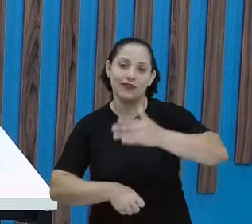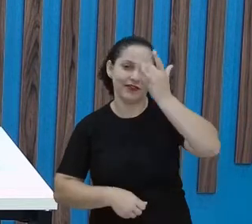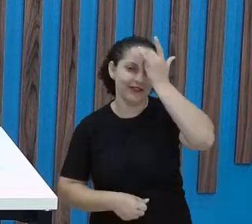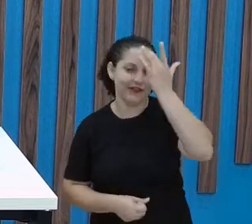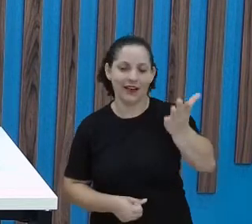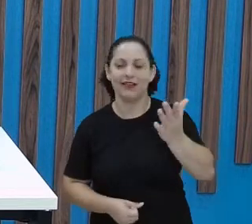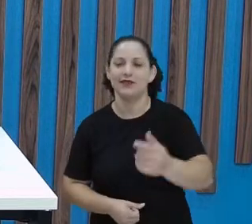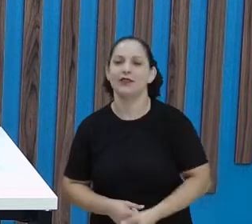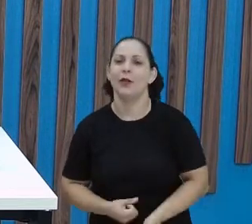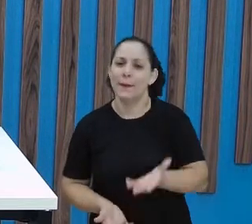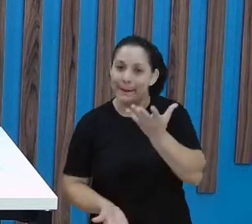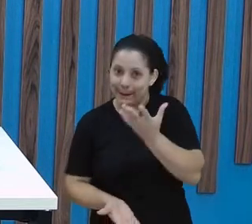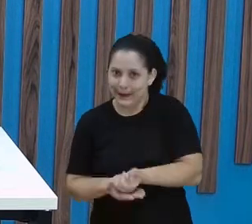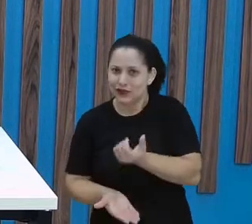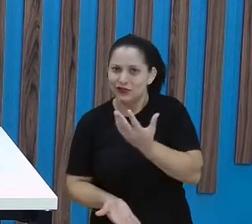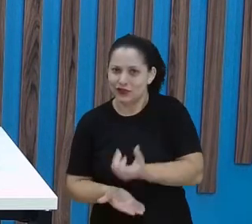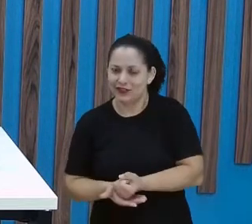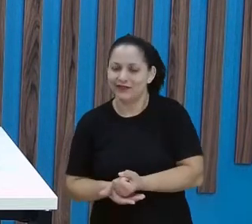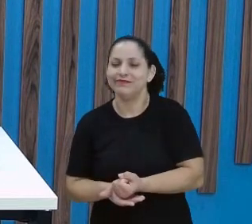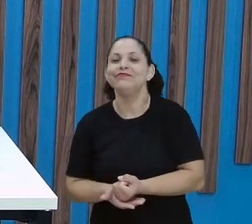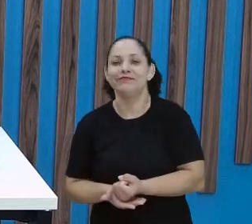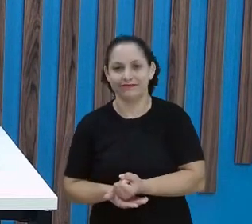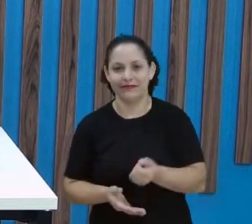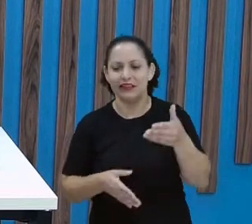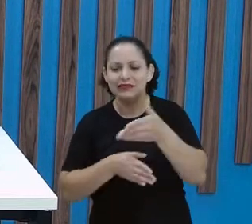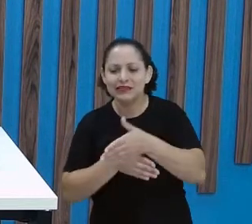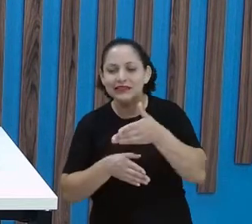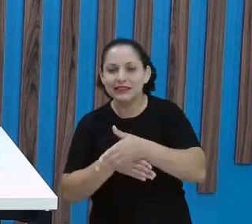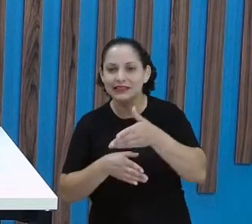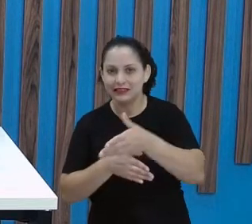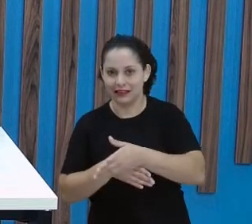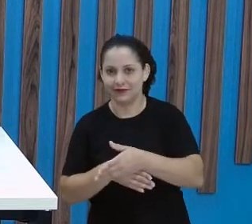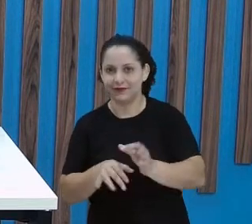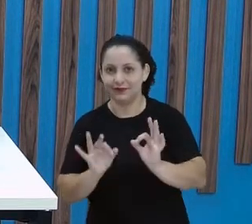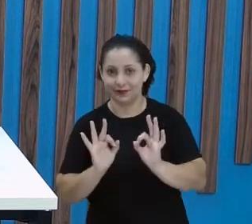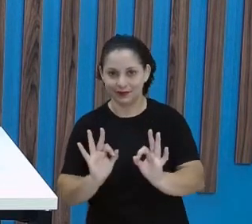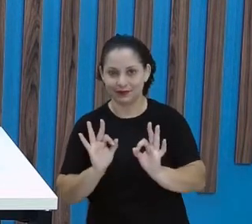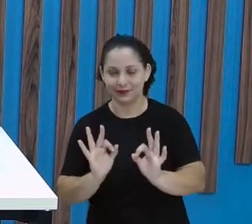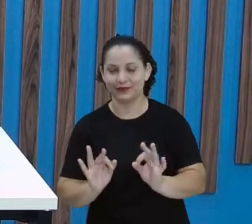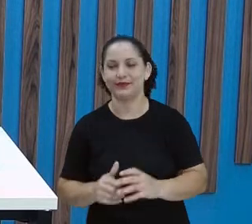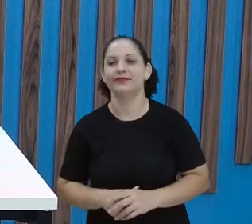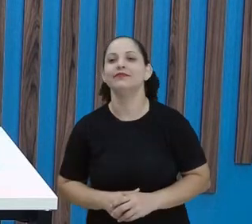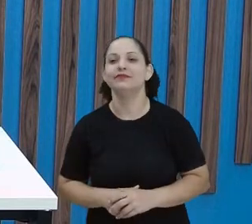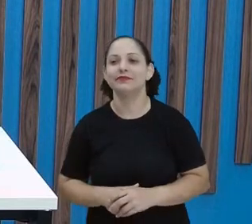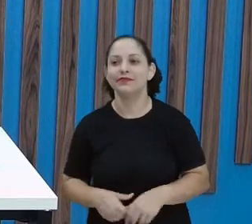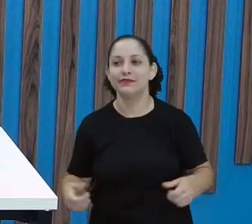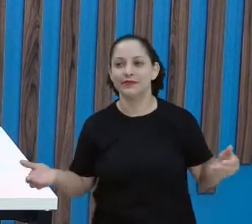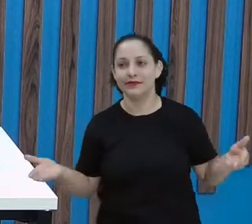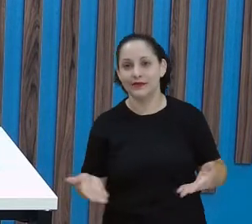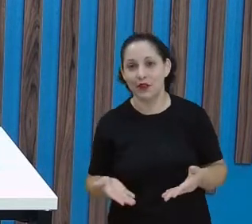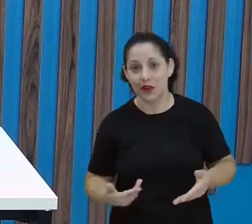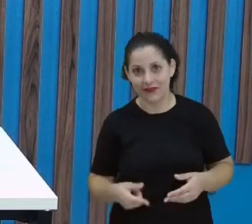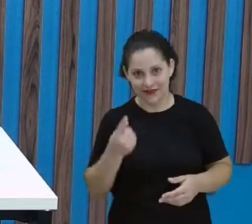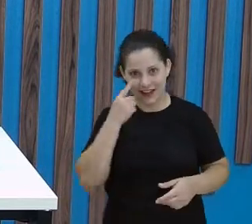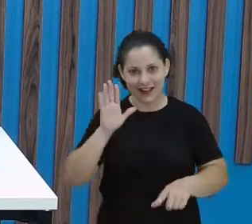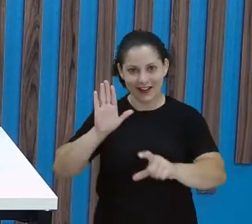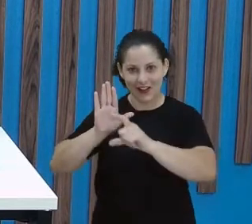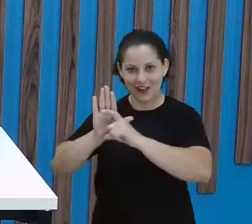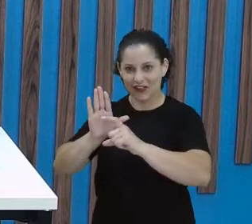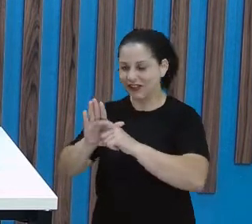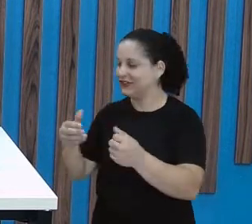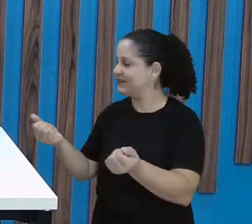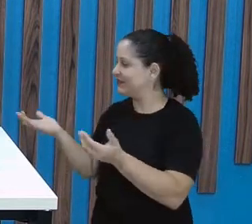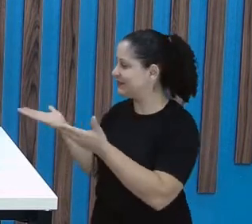baixa aí, olha aí e acha. E já está dentro, não é isso? Lá do aplicativo. E a produção colocou aí o QR Code, olha aí, tá vendo?